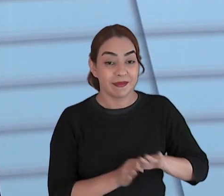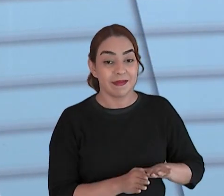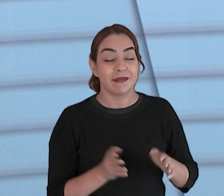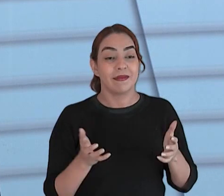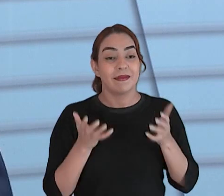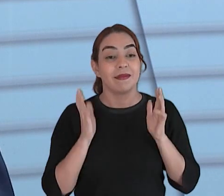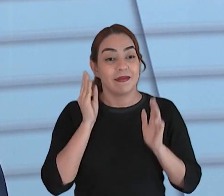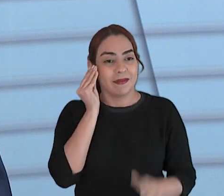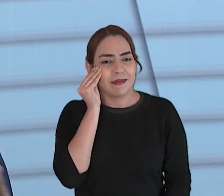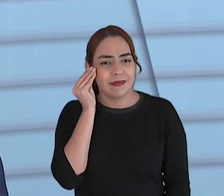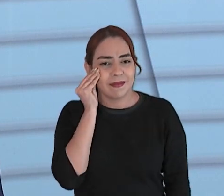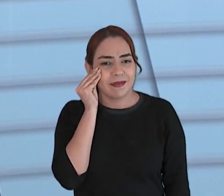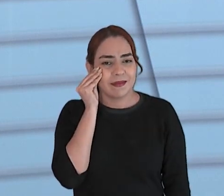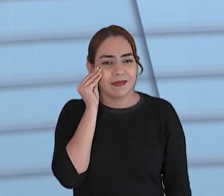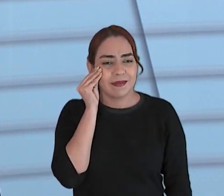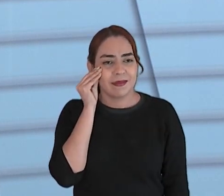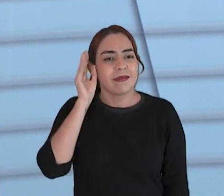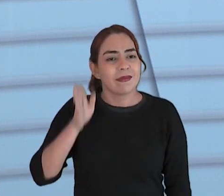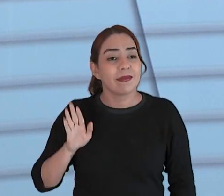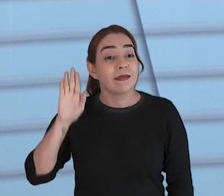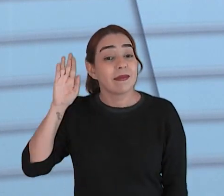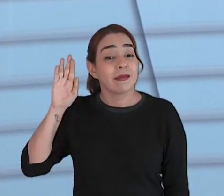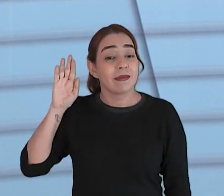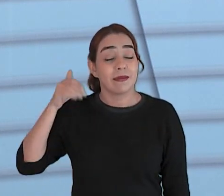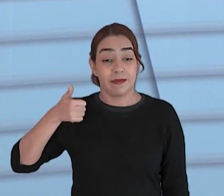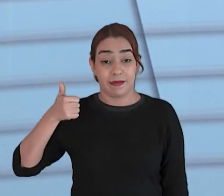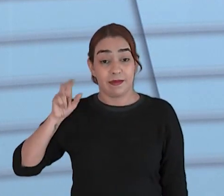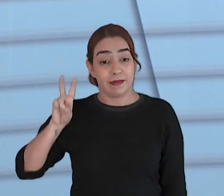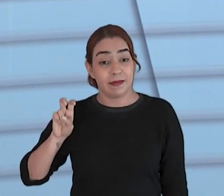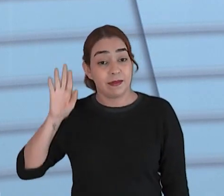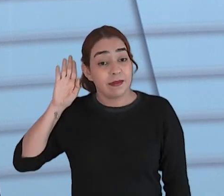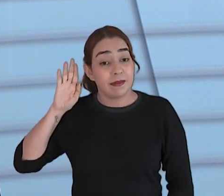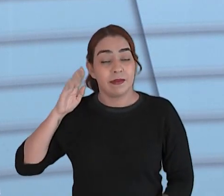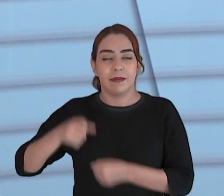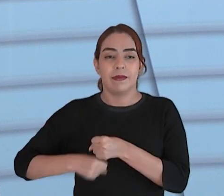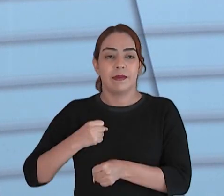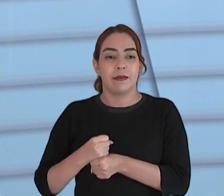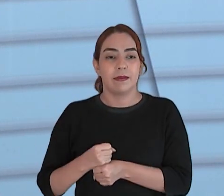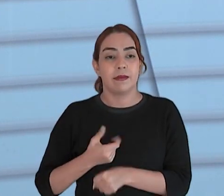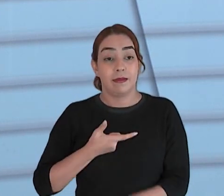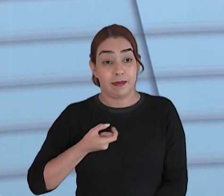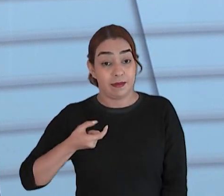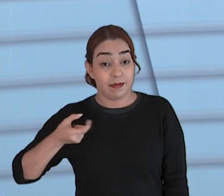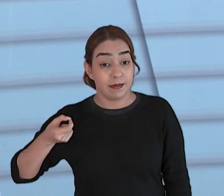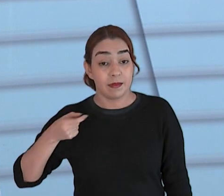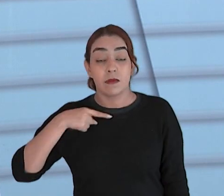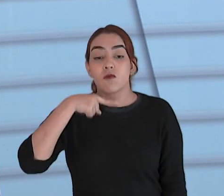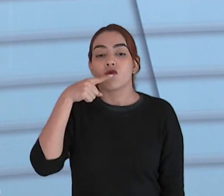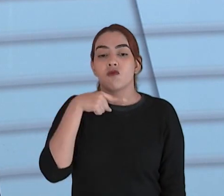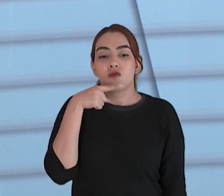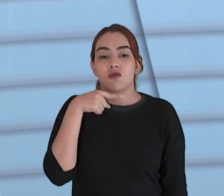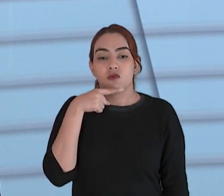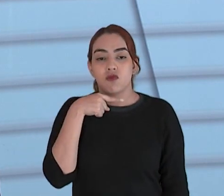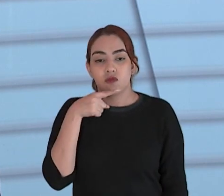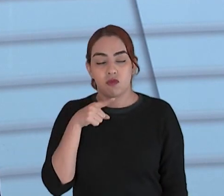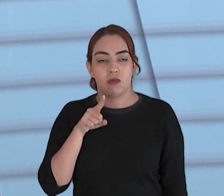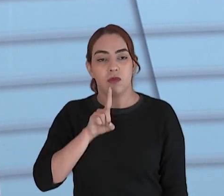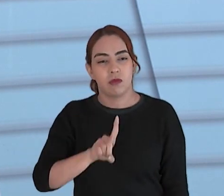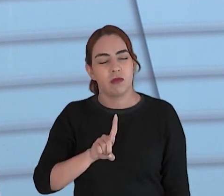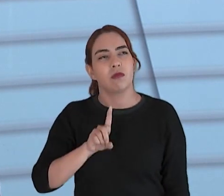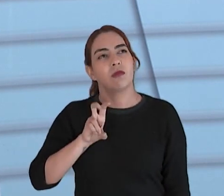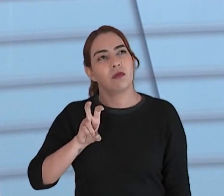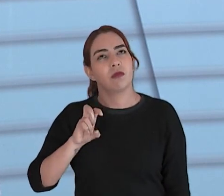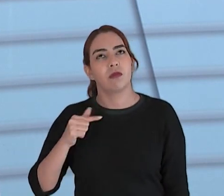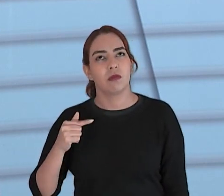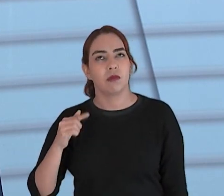na verdade, eu me candidatei pela primeira vez em 2000 e não consegui a vitória, tirei 1.574